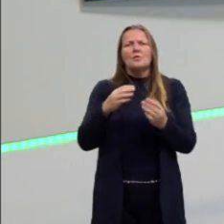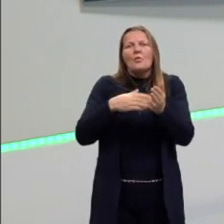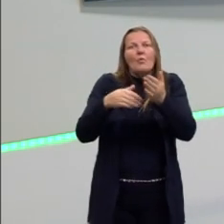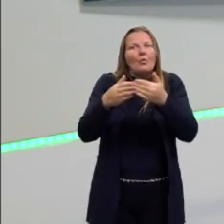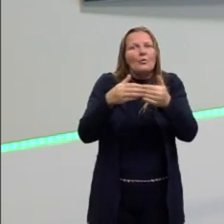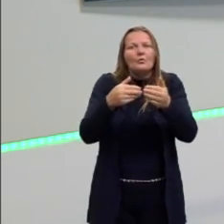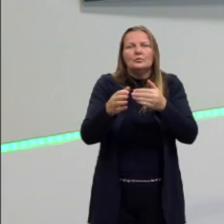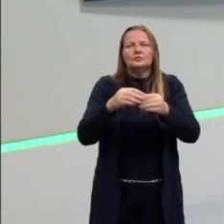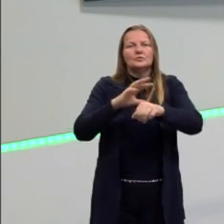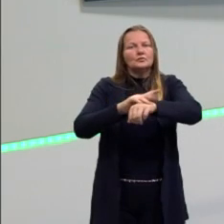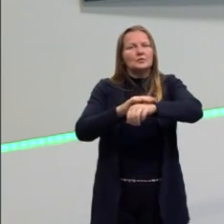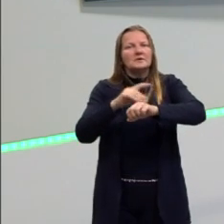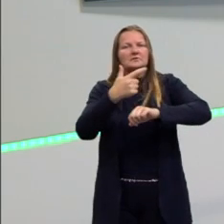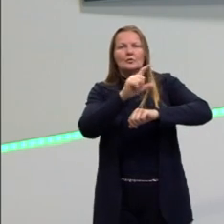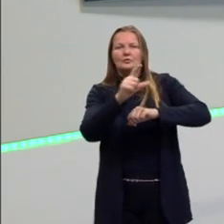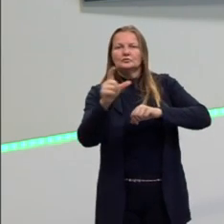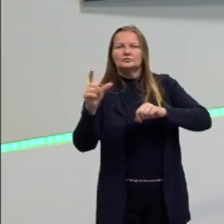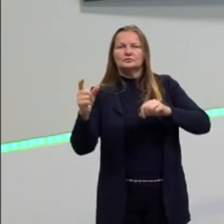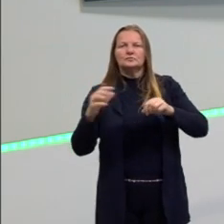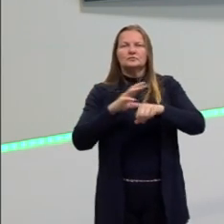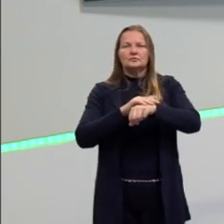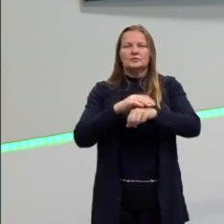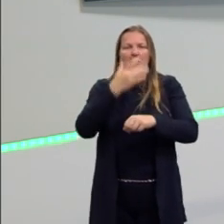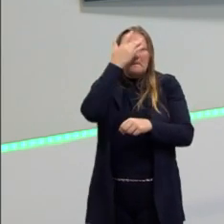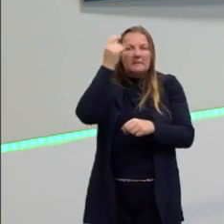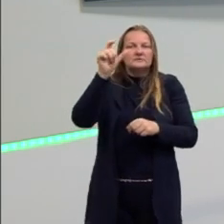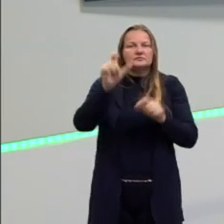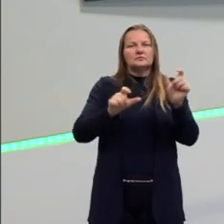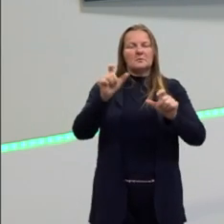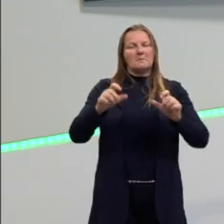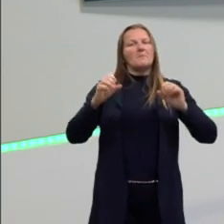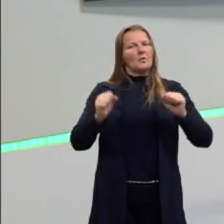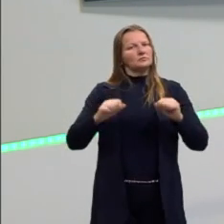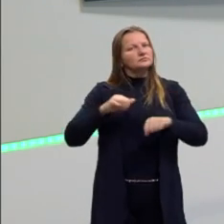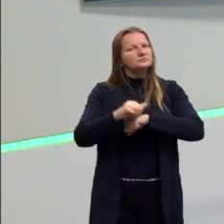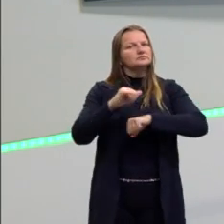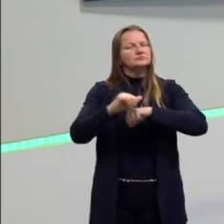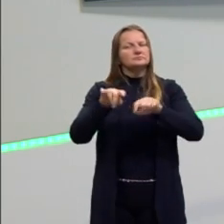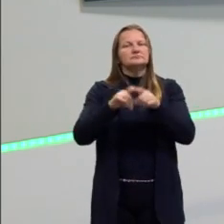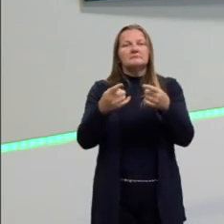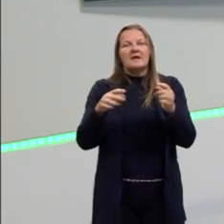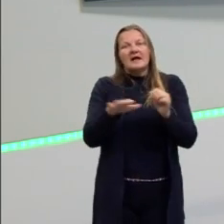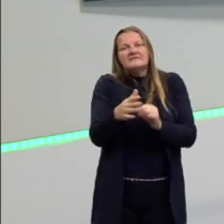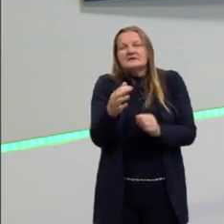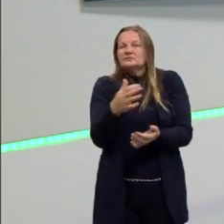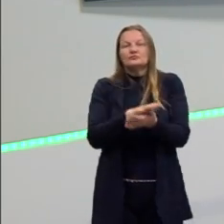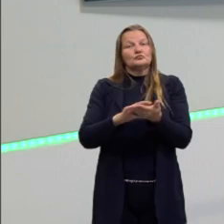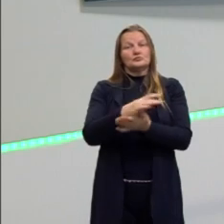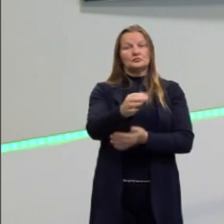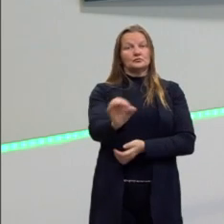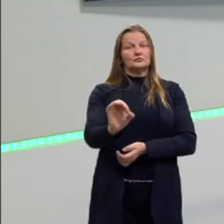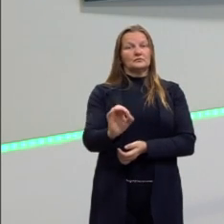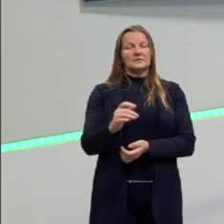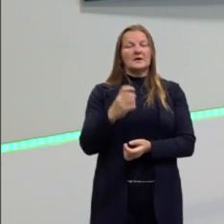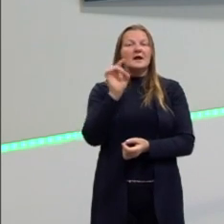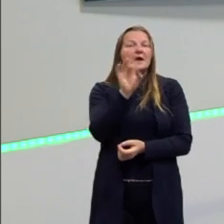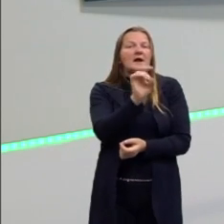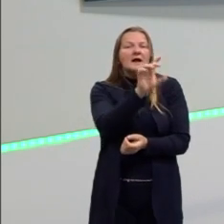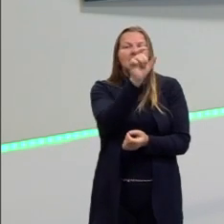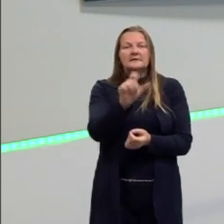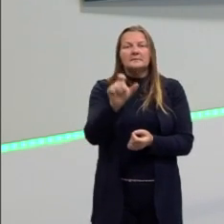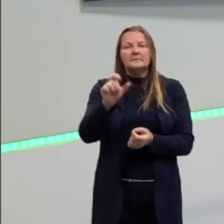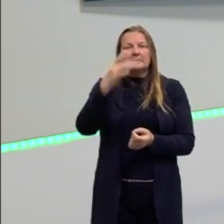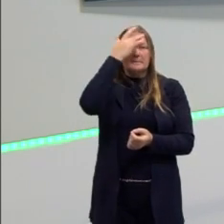doenças em todos os seres humanos, pode acontecer e também pode não acontecer, porque cada organismo, cada